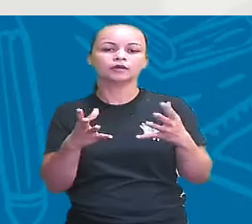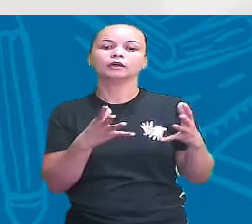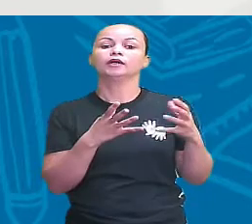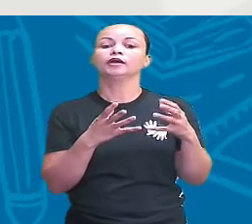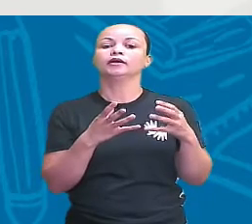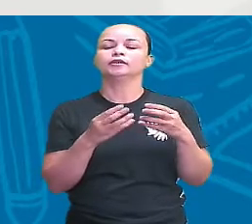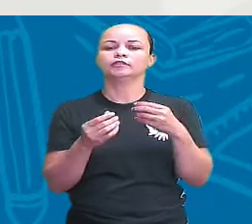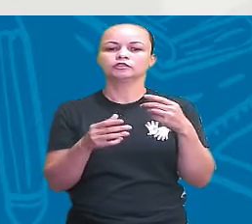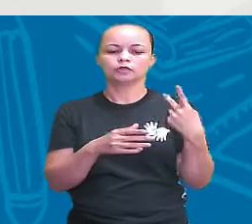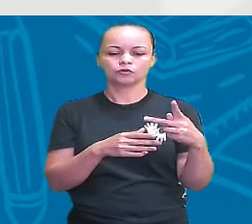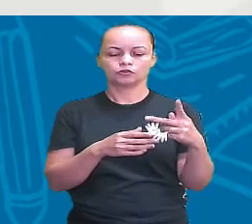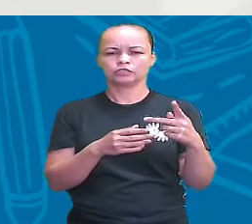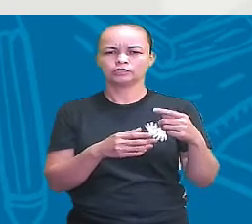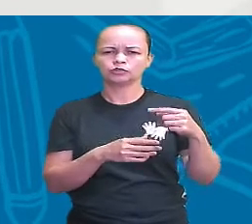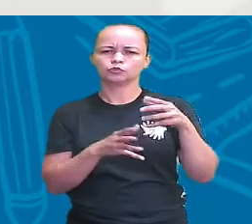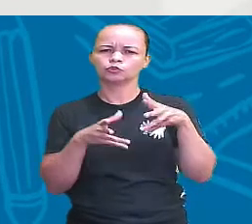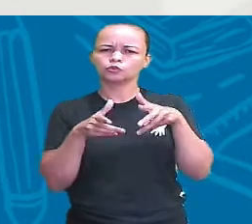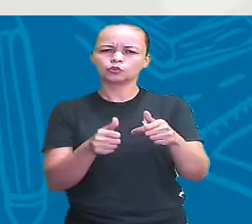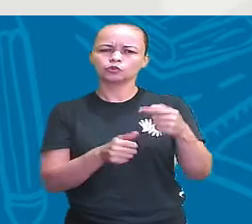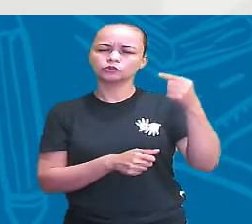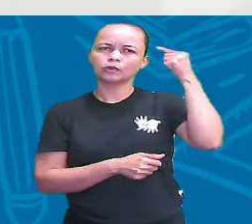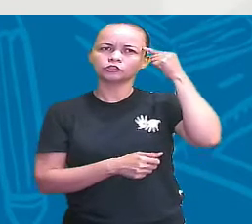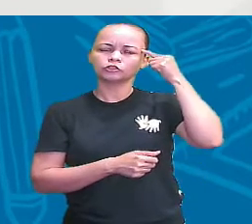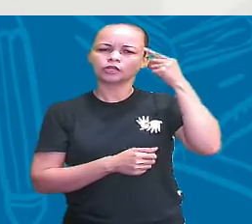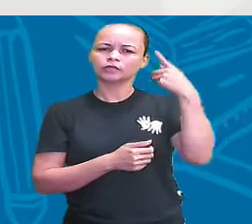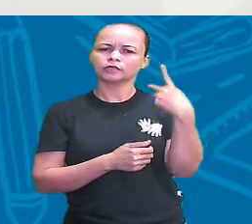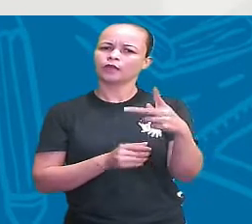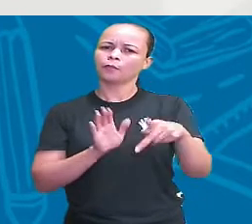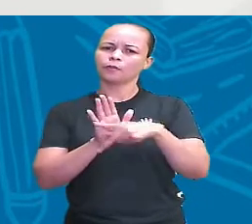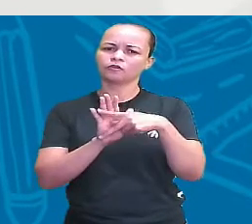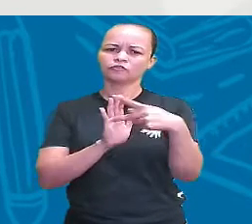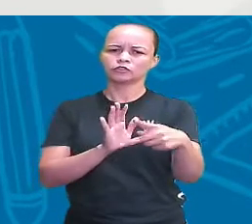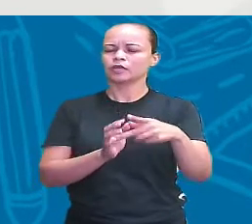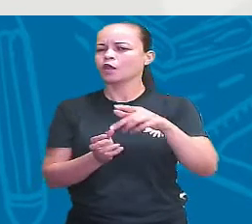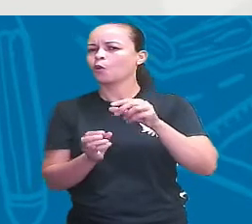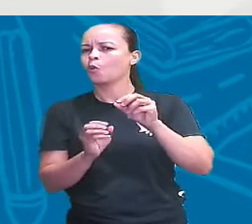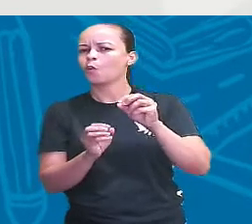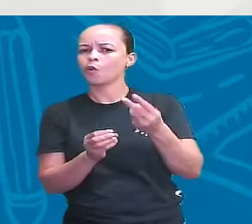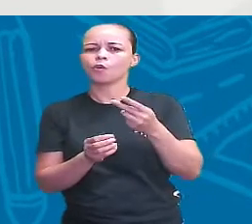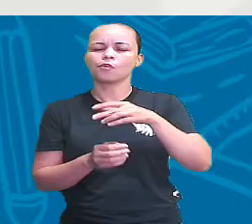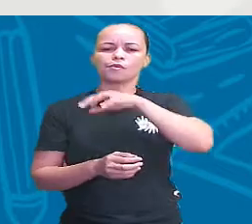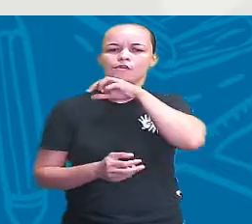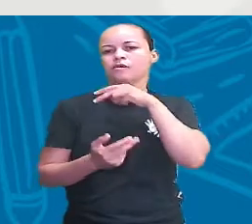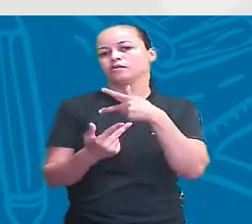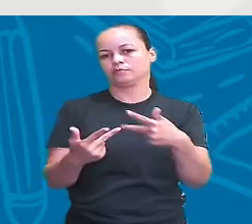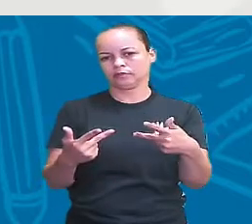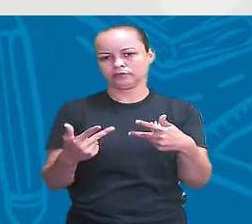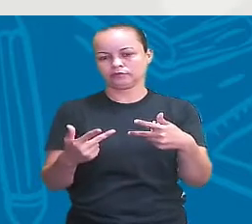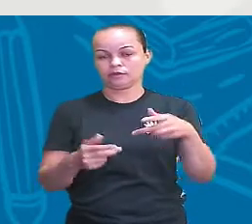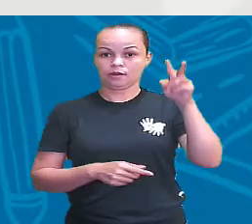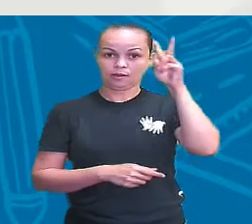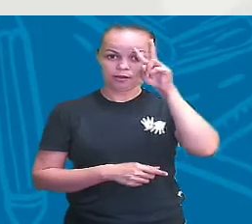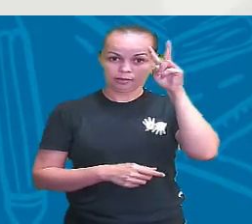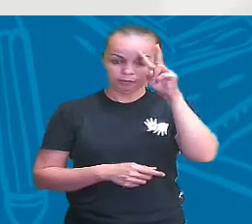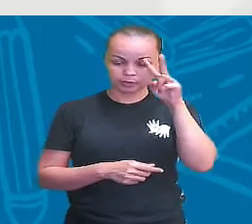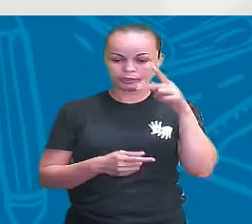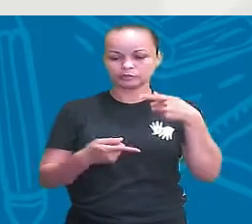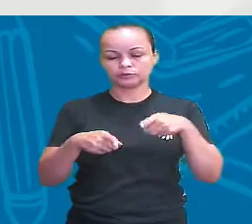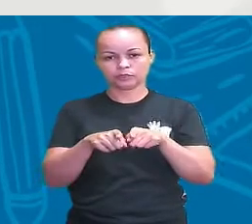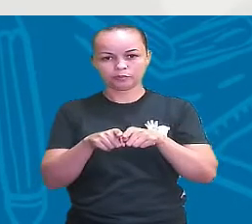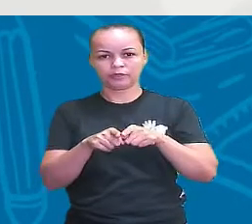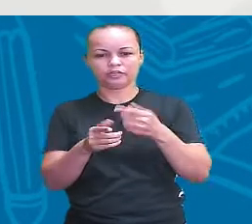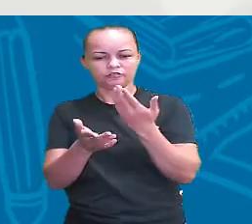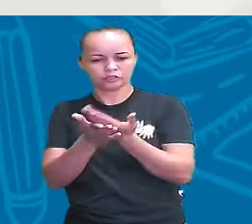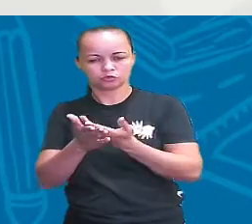origem a tudo isso que você imagina que é você, e que são os animais. Mas lembrando que a gente daqui a pouco vai ver isso com mais a